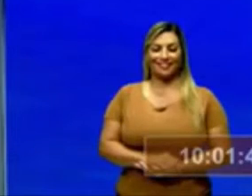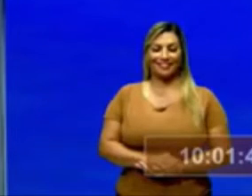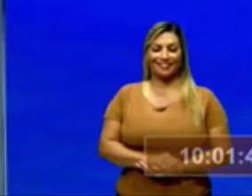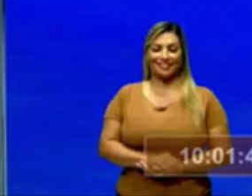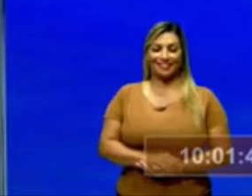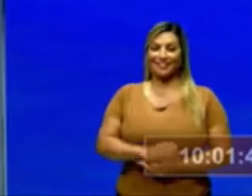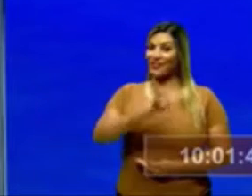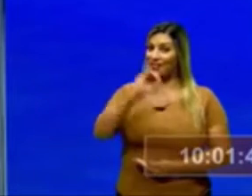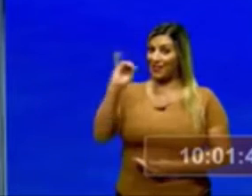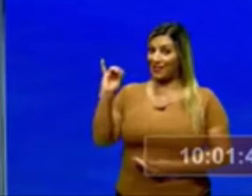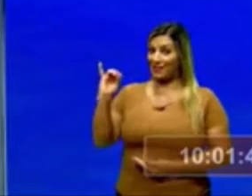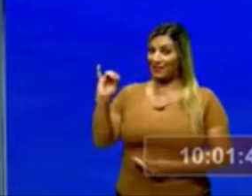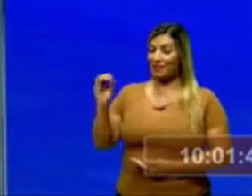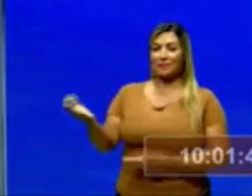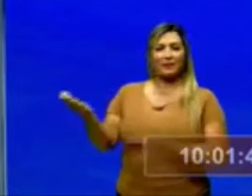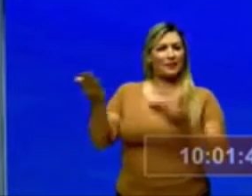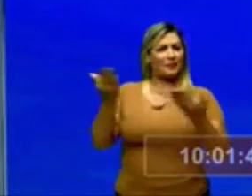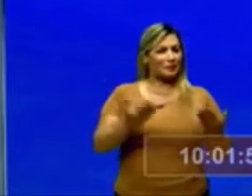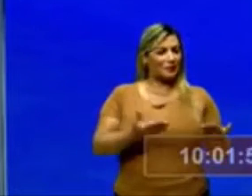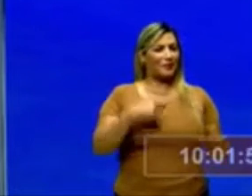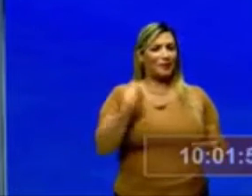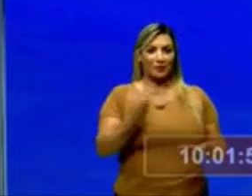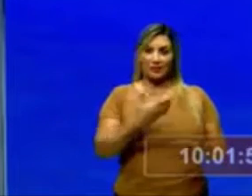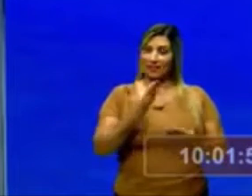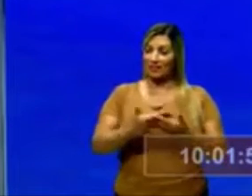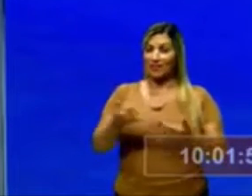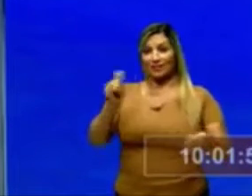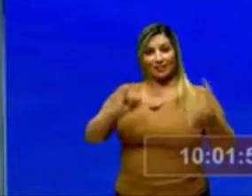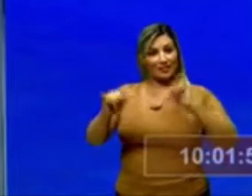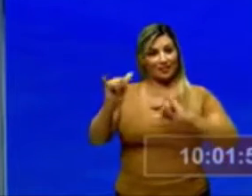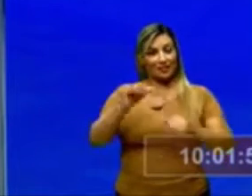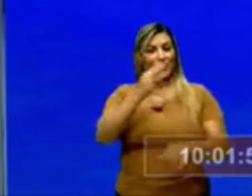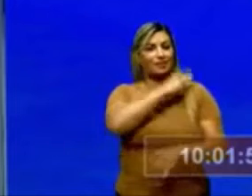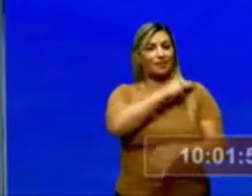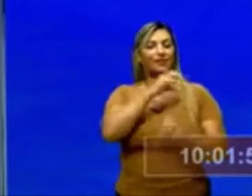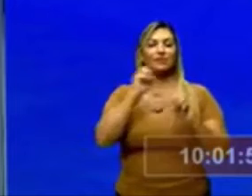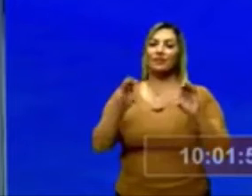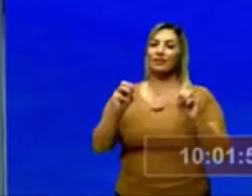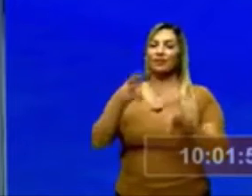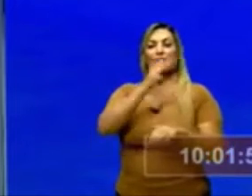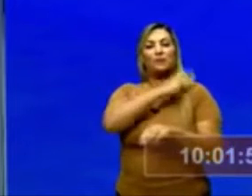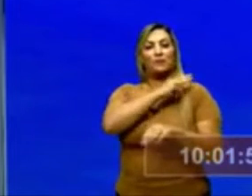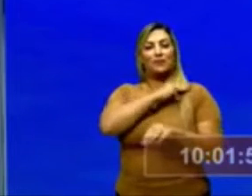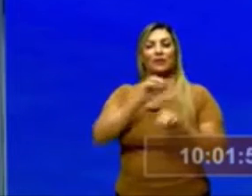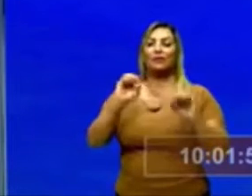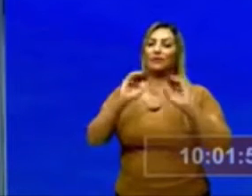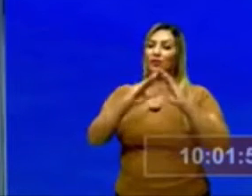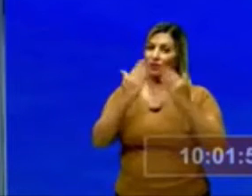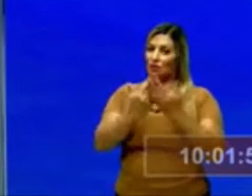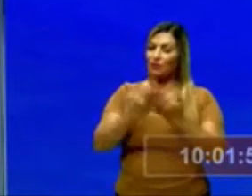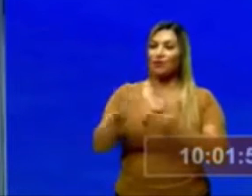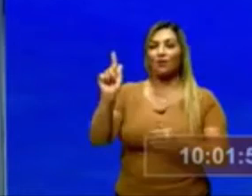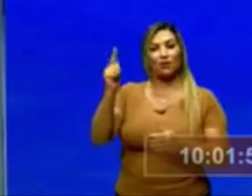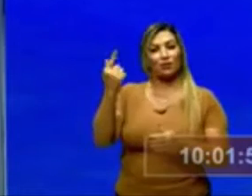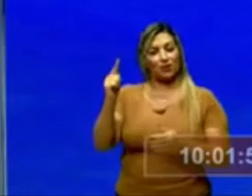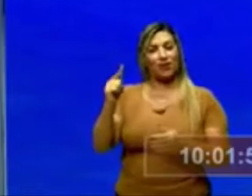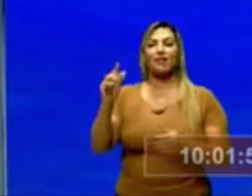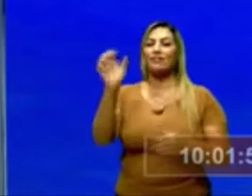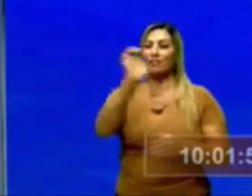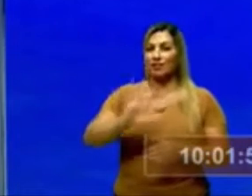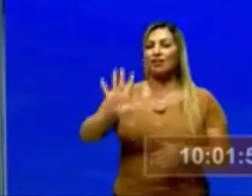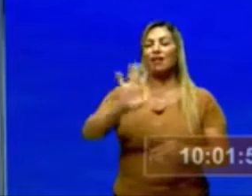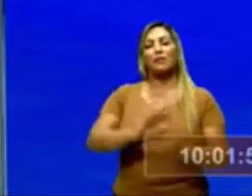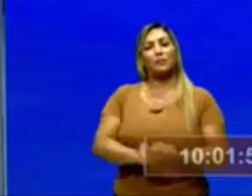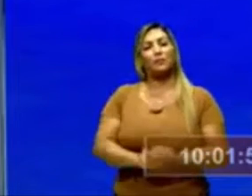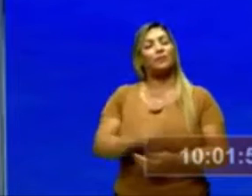Olá, sejam bem-vindos a nossa aula de química para a terceira série do ensino médio da rede estadual de Goiás. Lembrando,